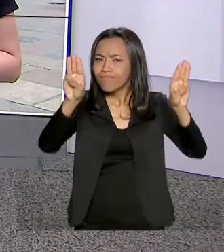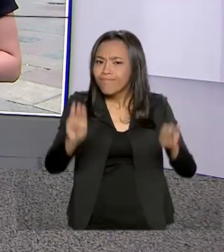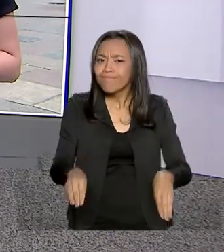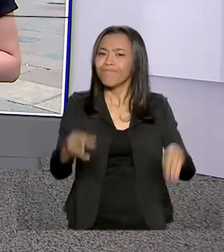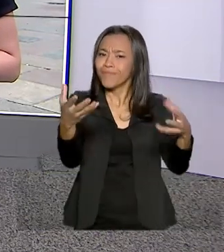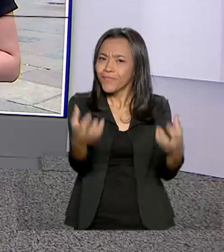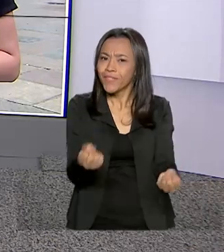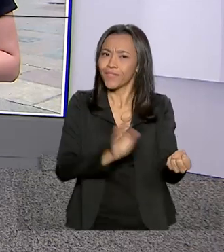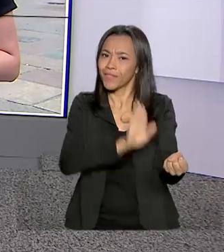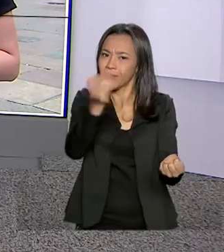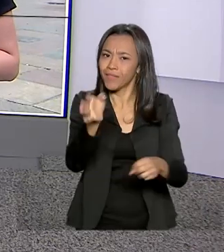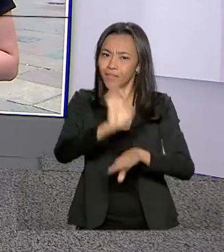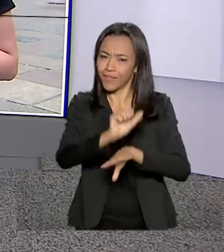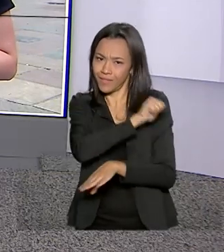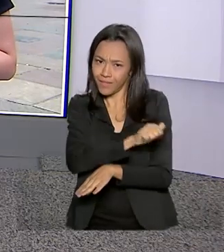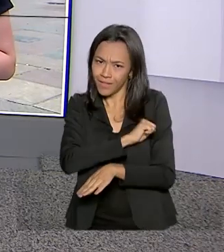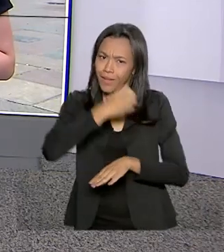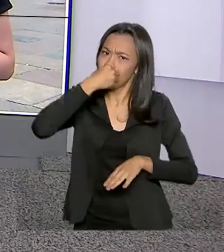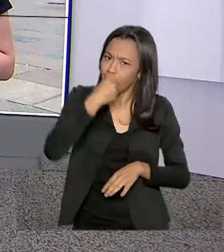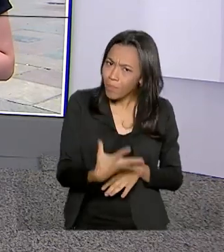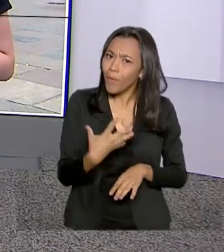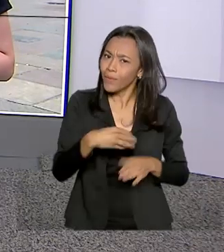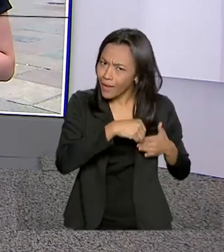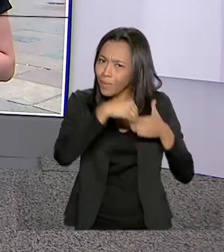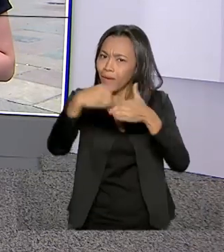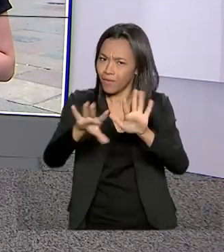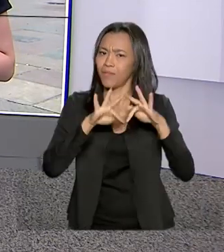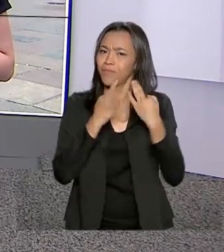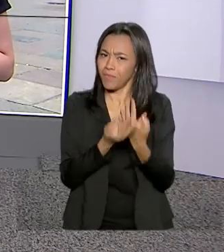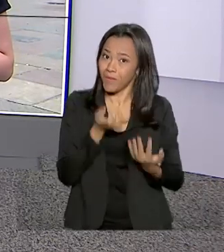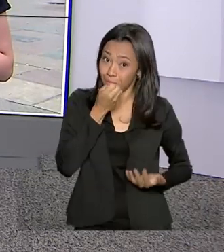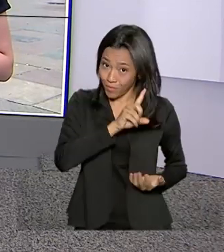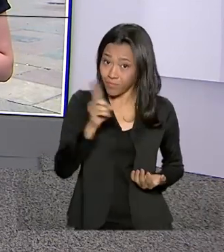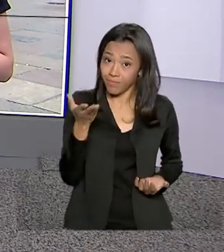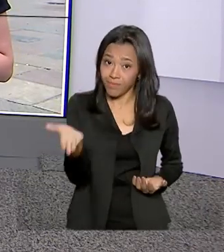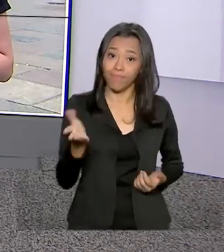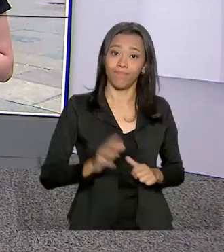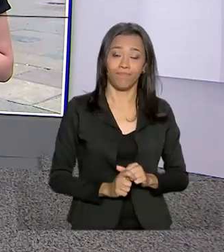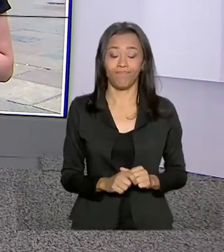Alessandra Lago. Alessandra, é um bom programa, inclusive, para levar a família toda, né? Bom dia para você.